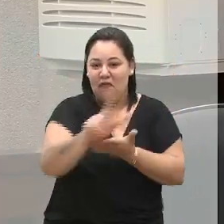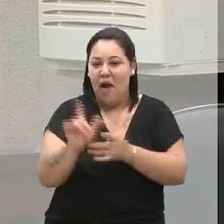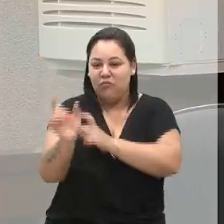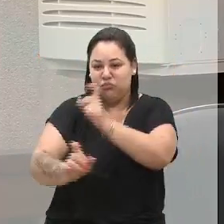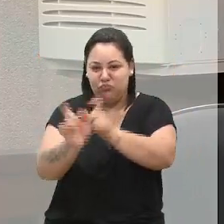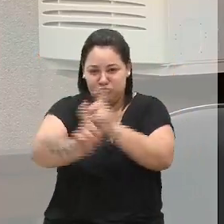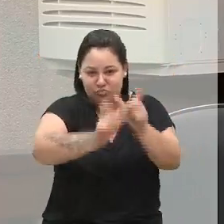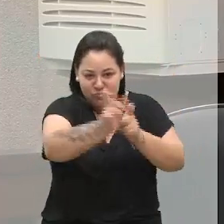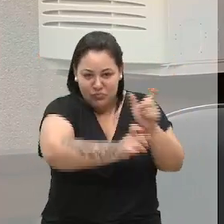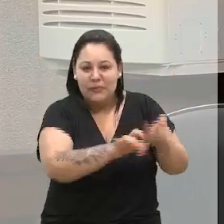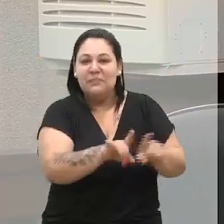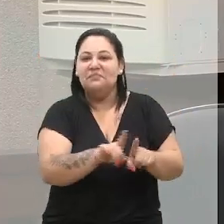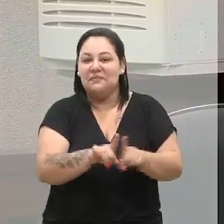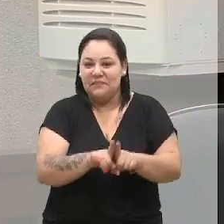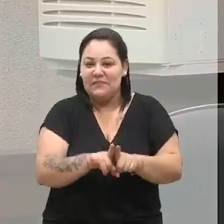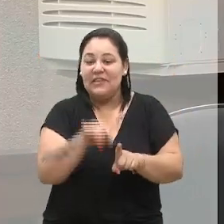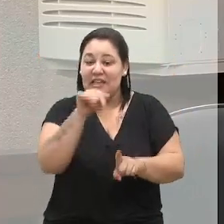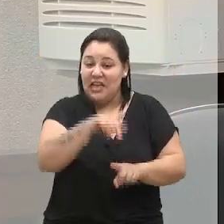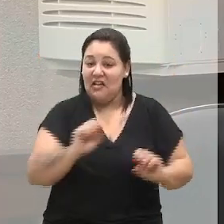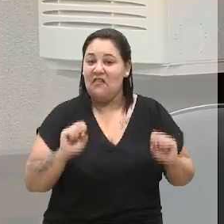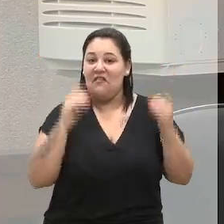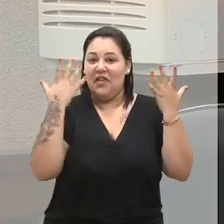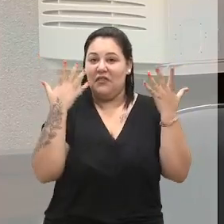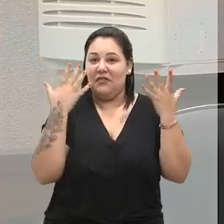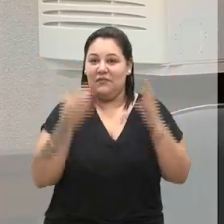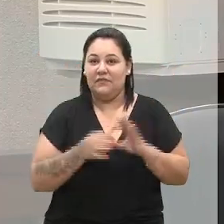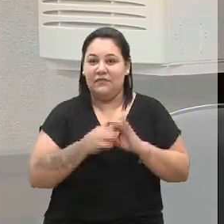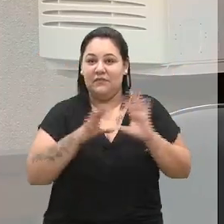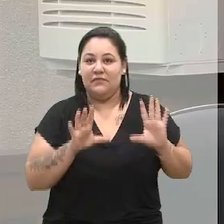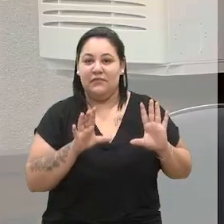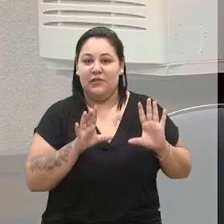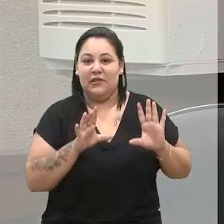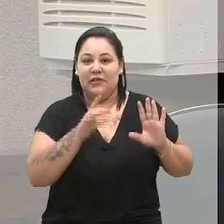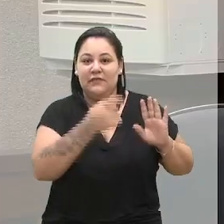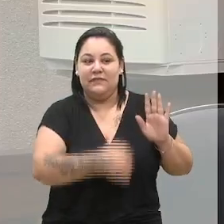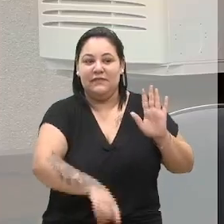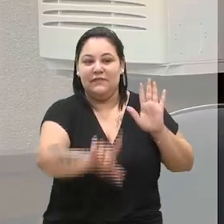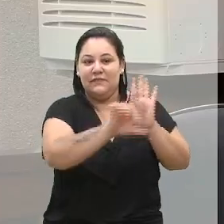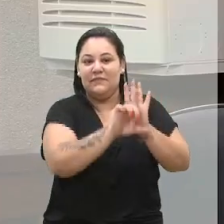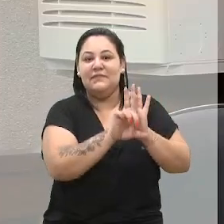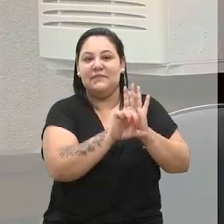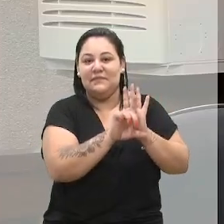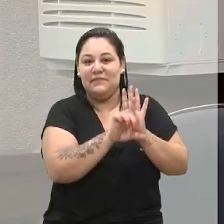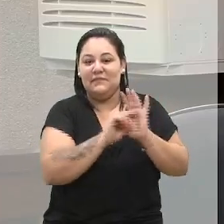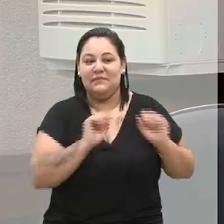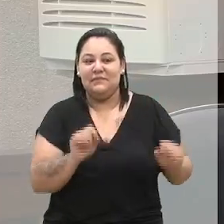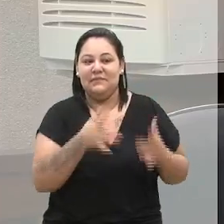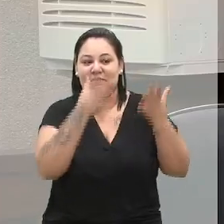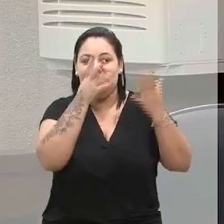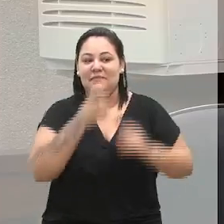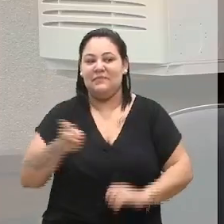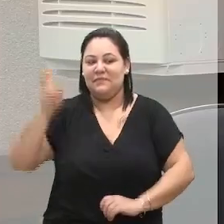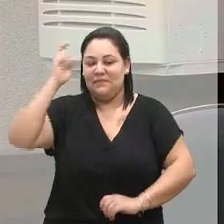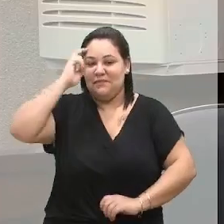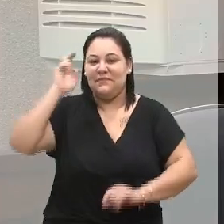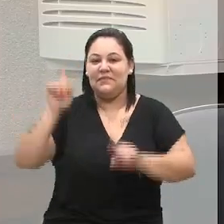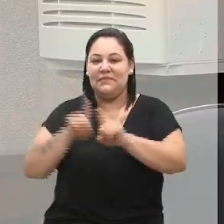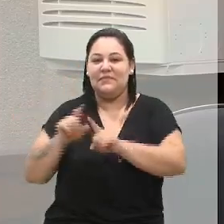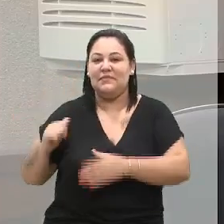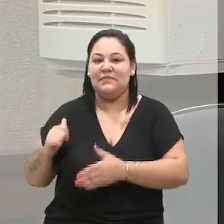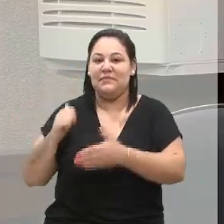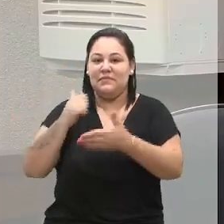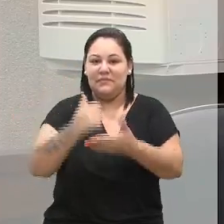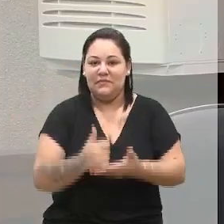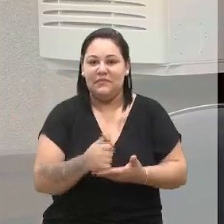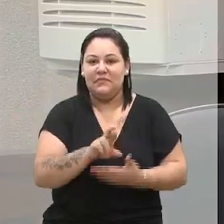E esse evento que foi viabilizado pela Lei de Incentivo à Cultura, a Lei Rouanet também, também com a colaboração da